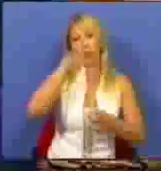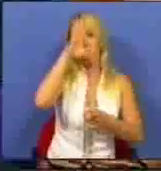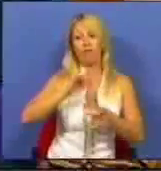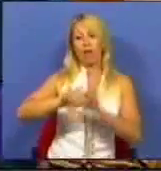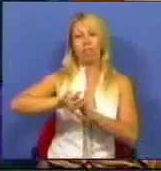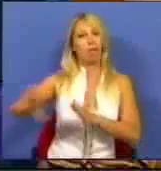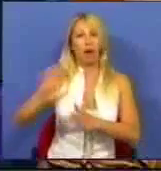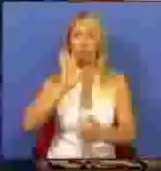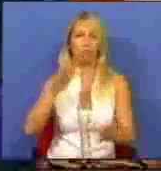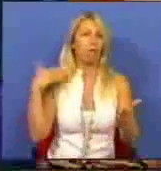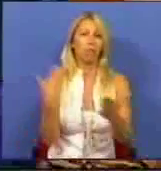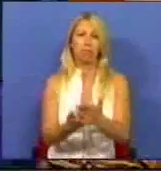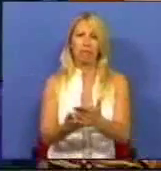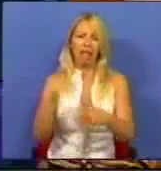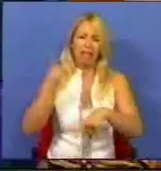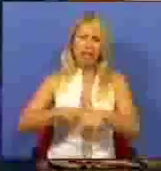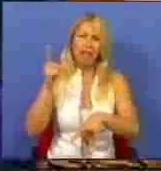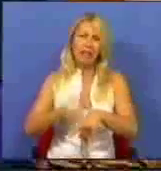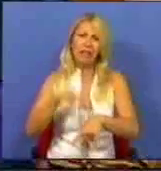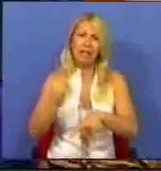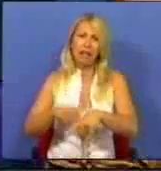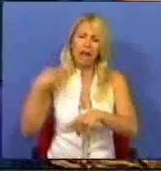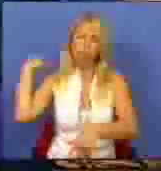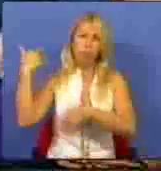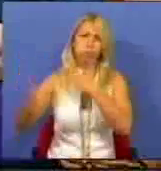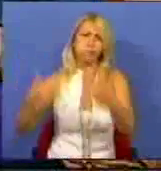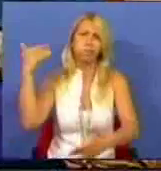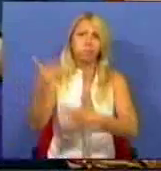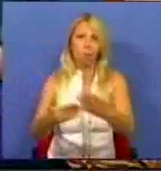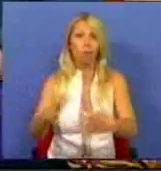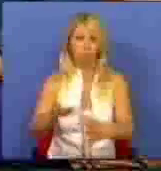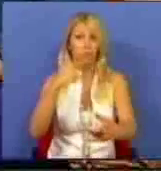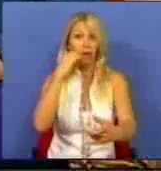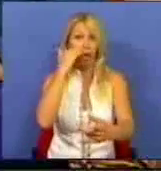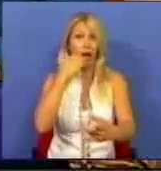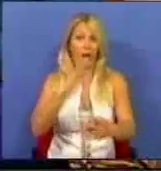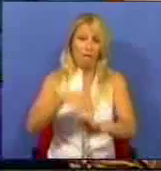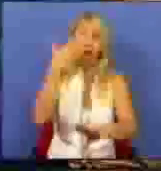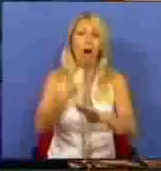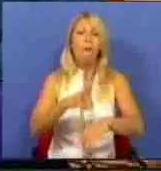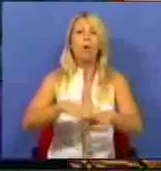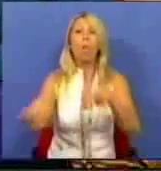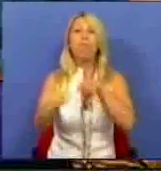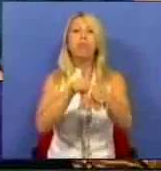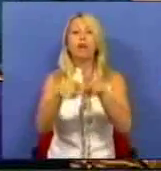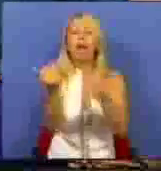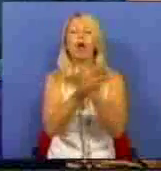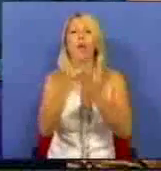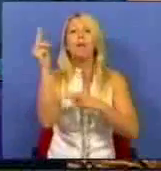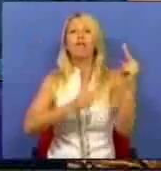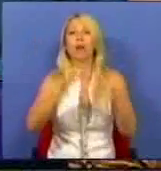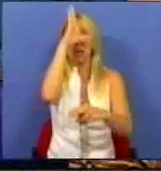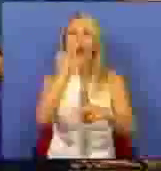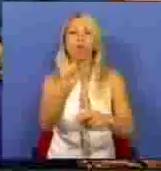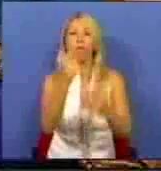desgraçadamente prolongado e agravado pelas políticas económicas e financeiras da governação